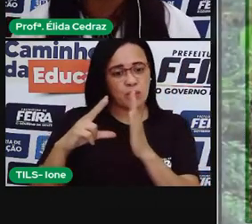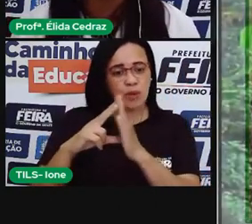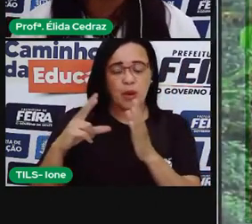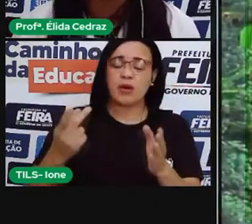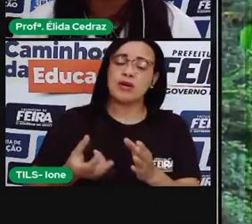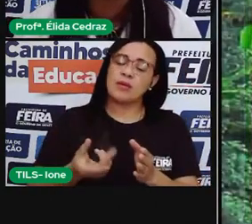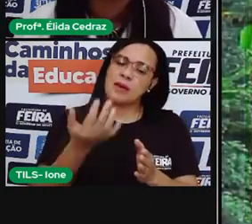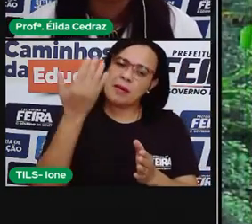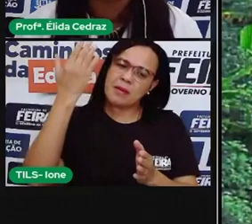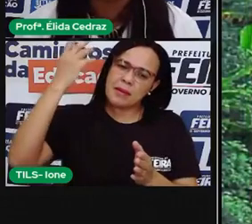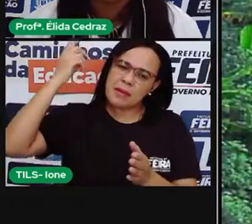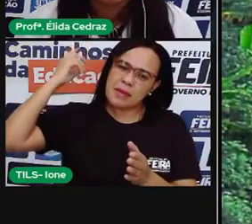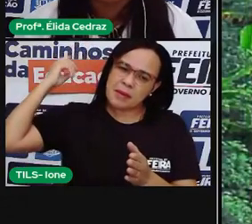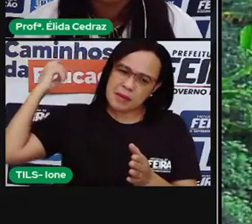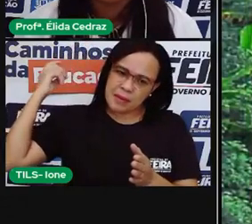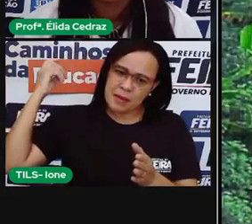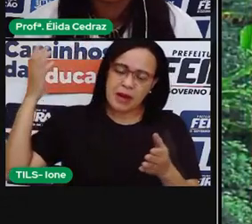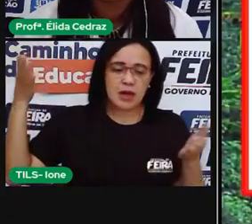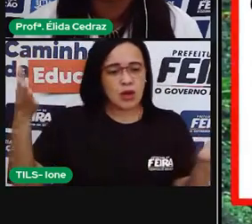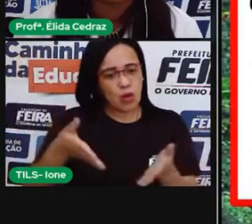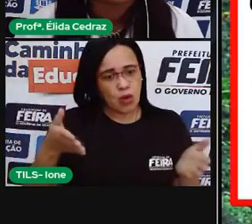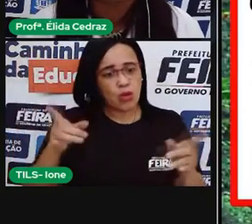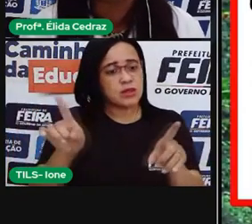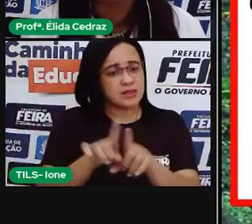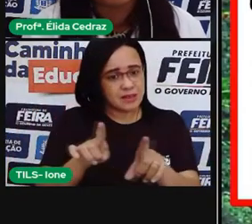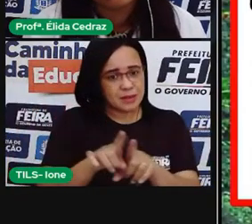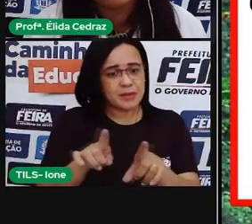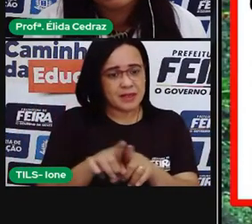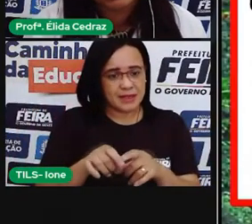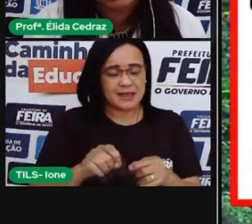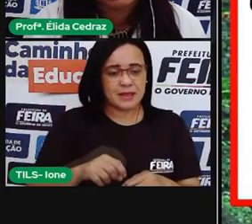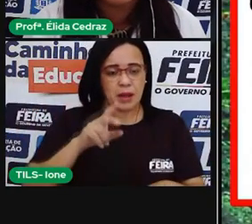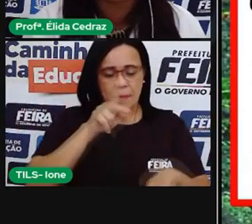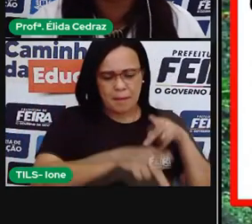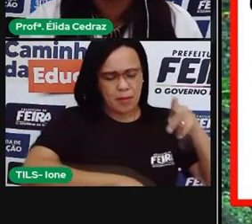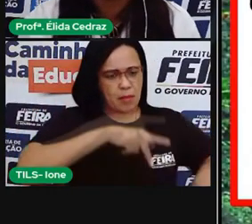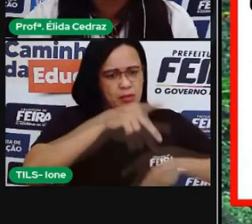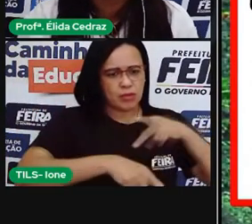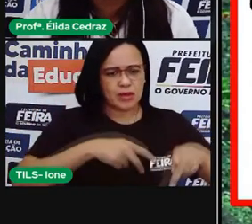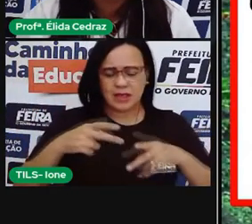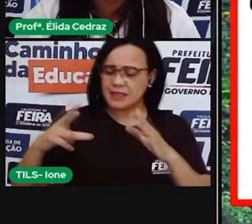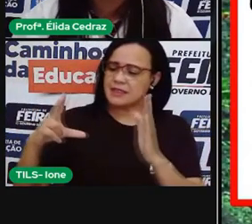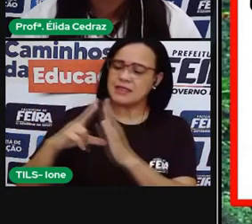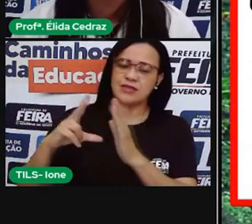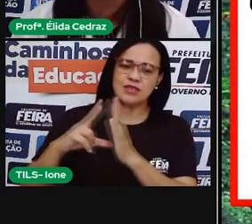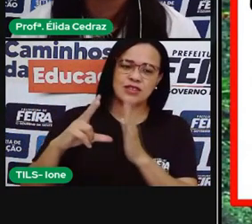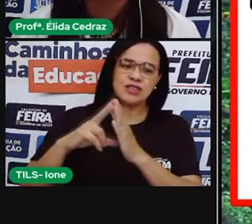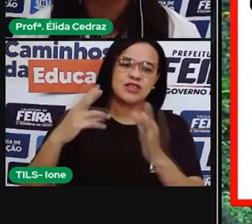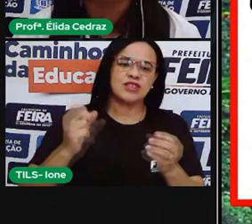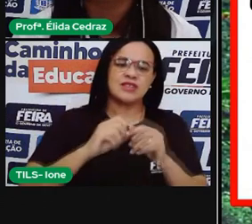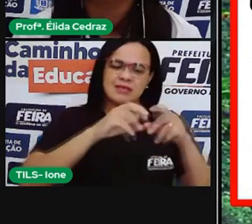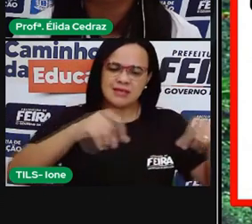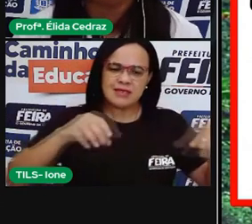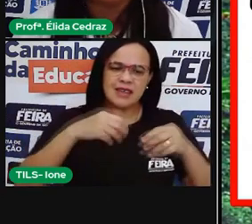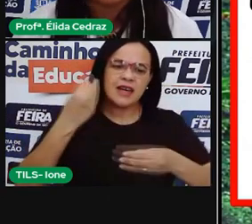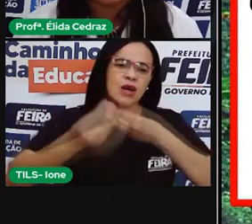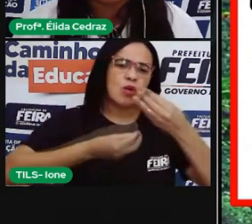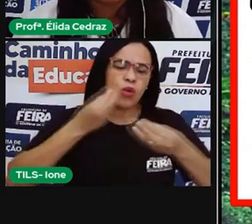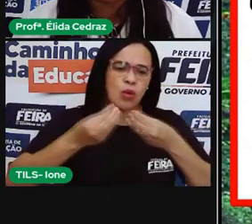e tribos atuais. Os povos indígenas chamavam a terra de